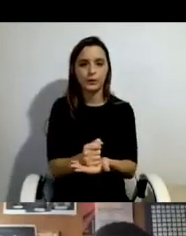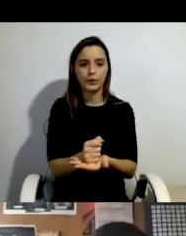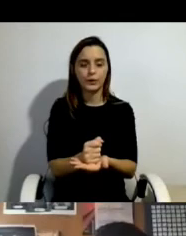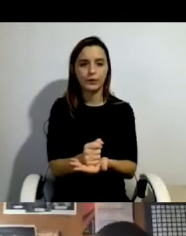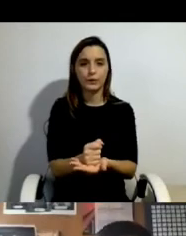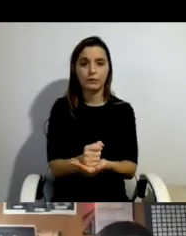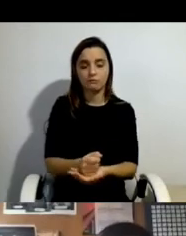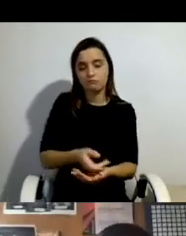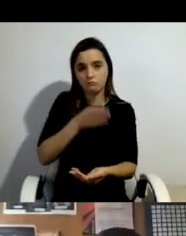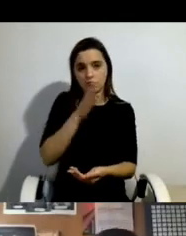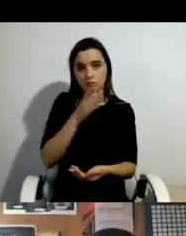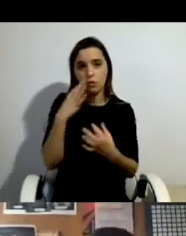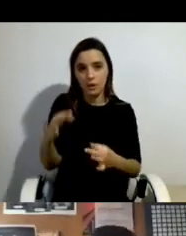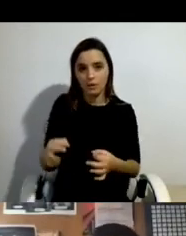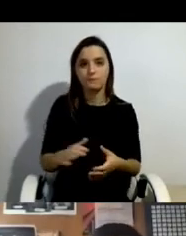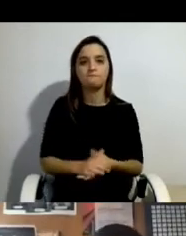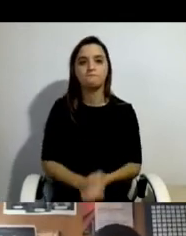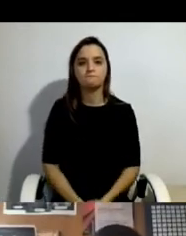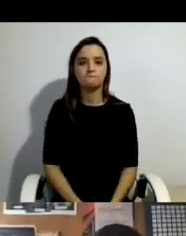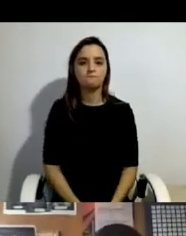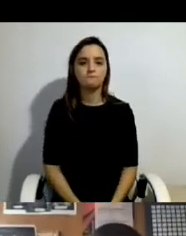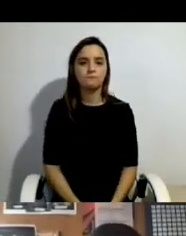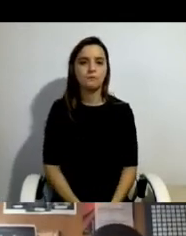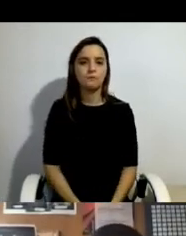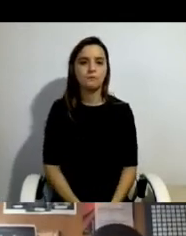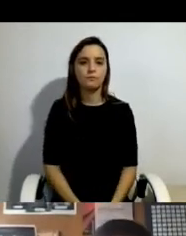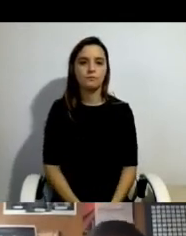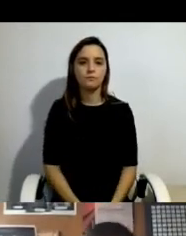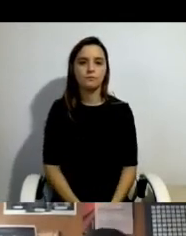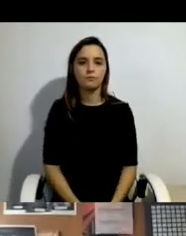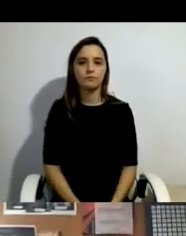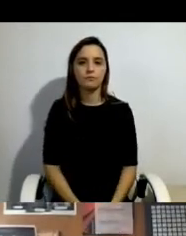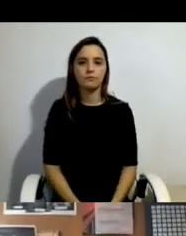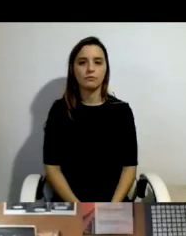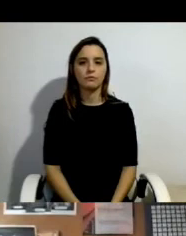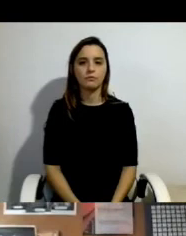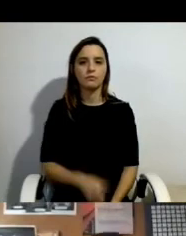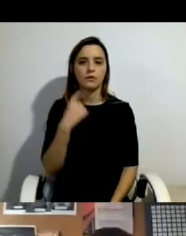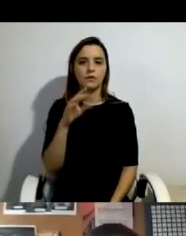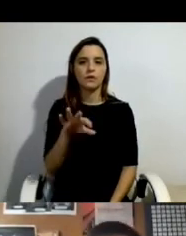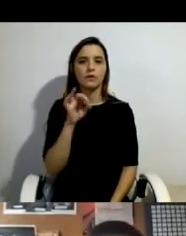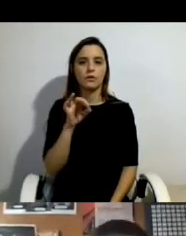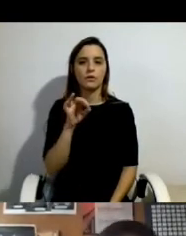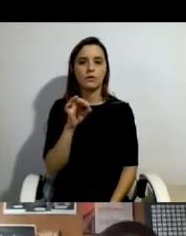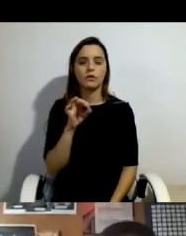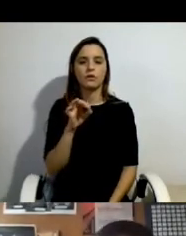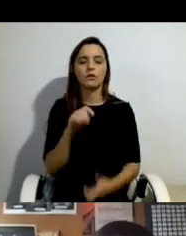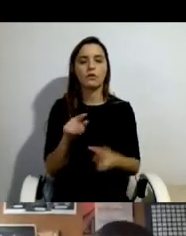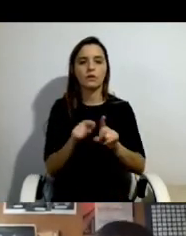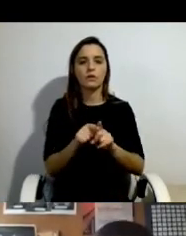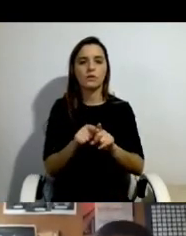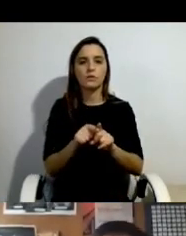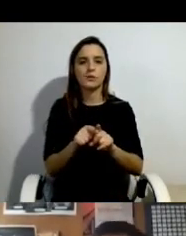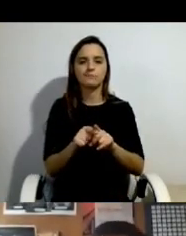portanto, com participação neste projeto. E nós fizemos, optámos para fazer este reporte, exatamente porque